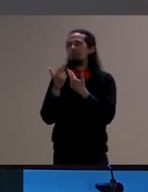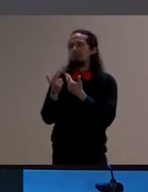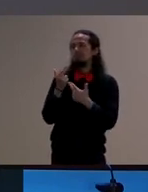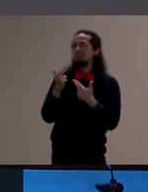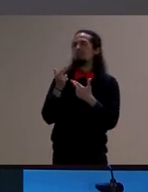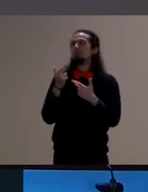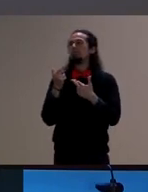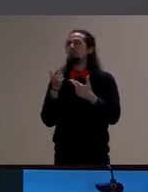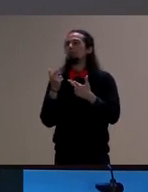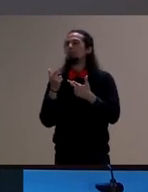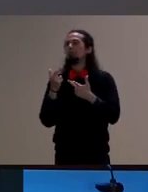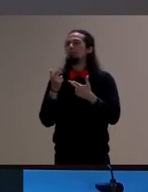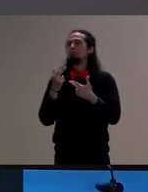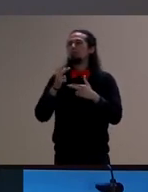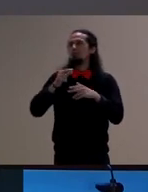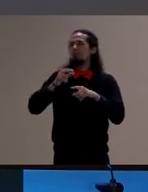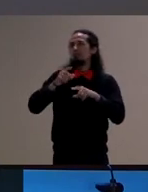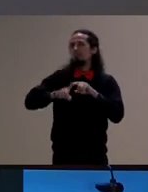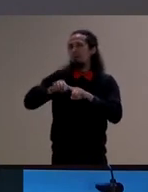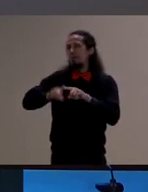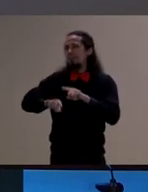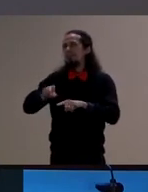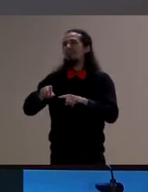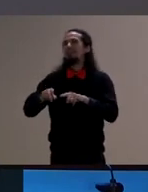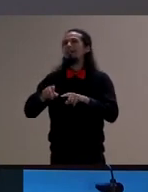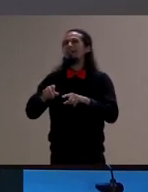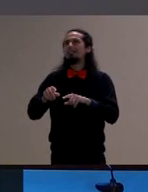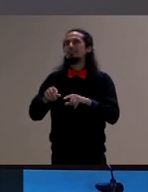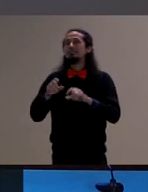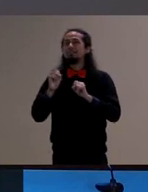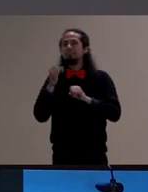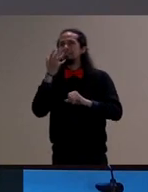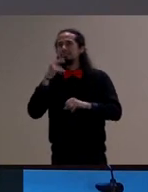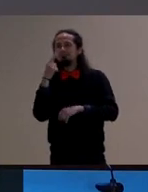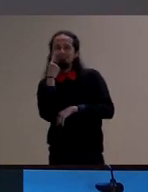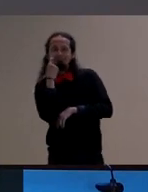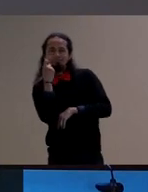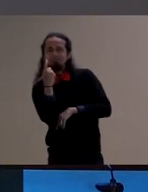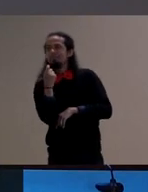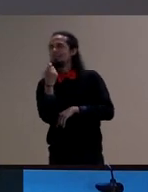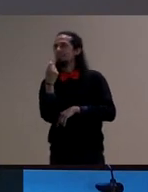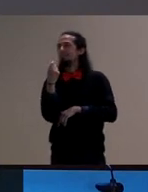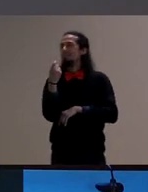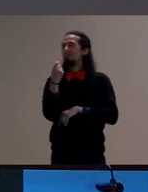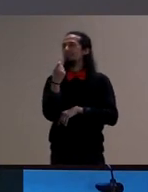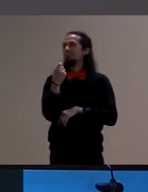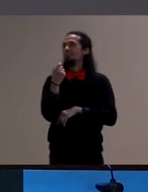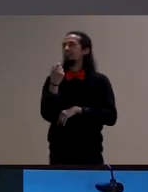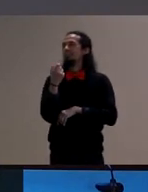de interesse da infância e na obra dele são principalmente os brinquedos e livros